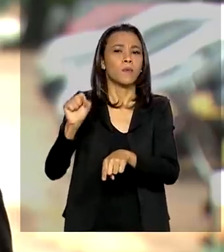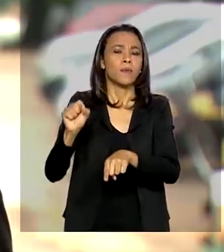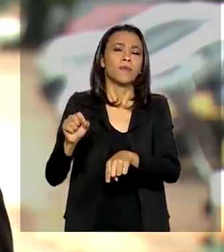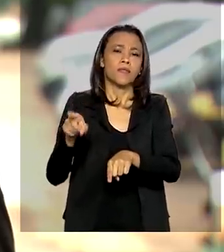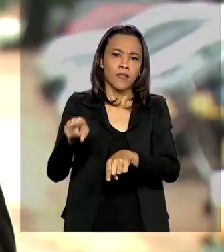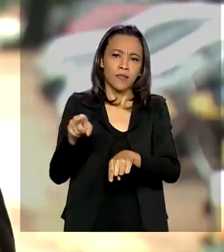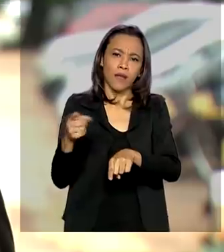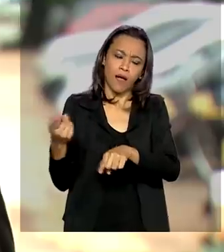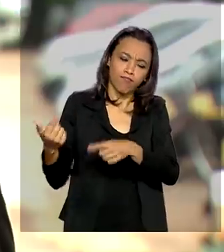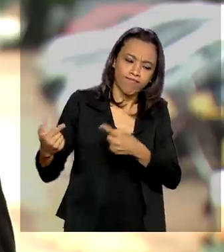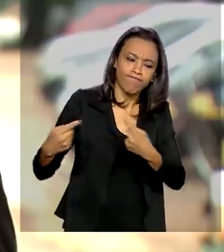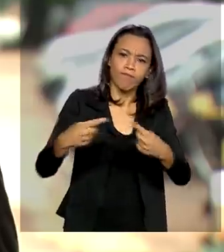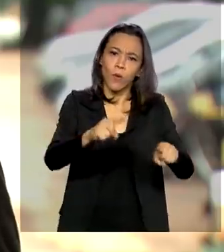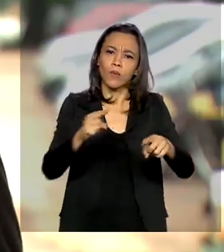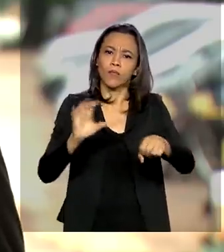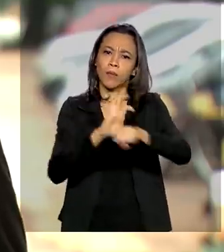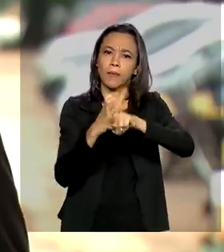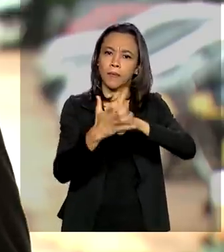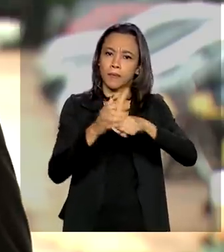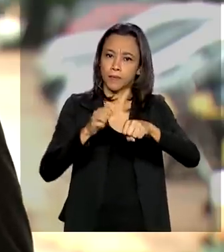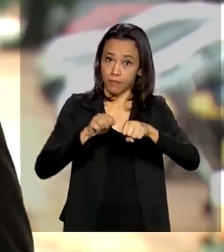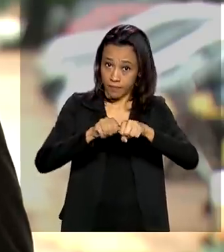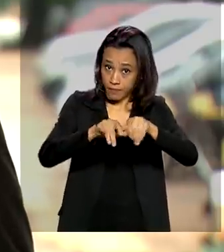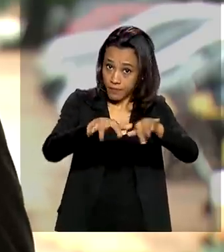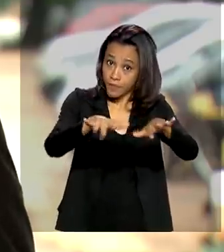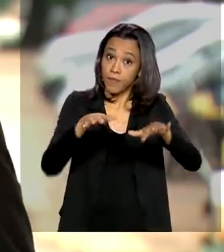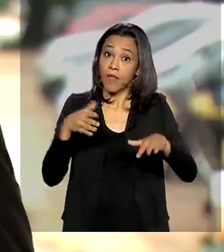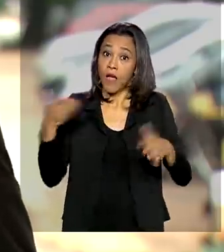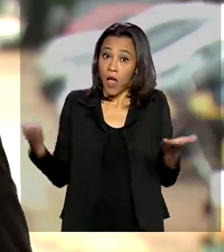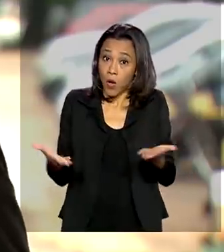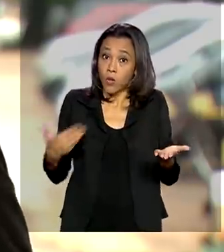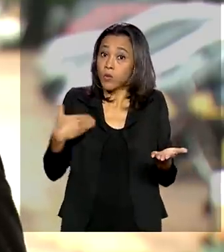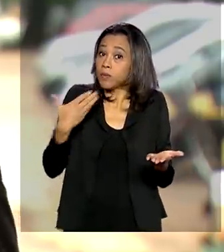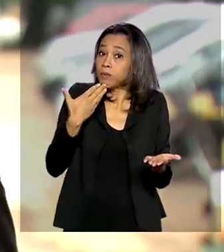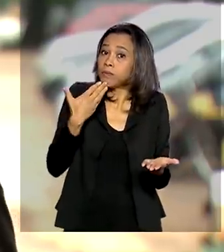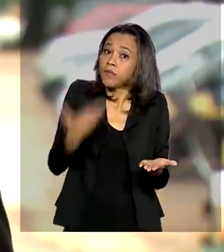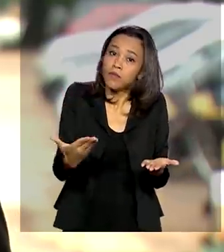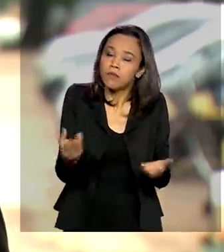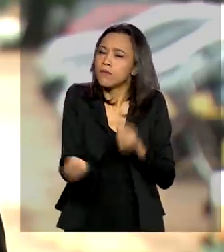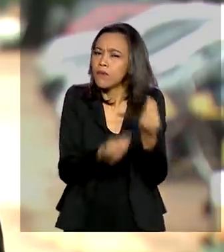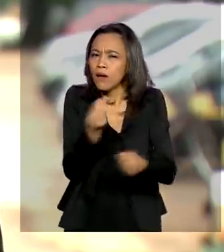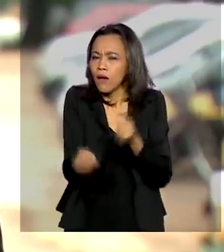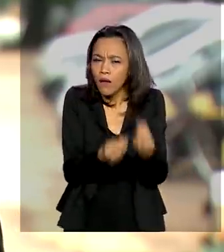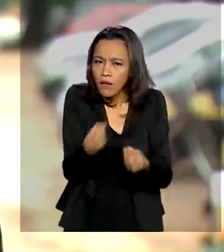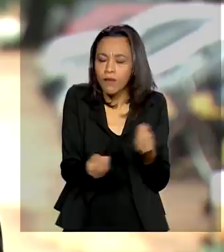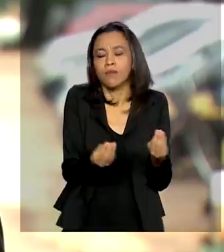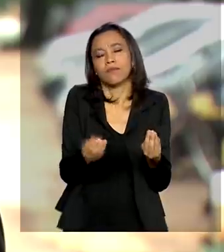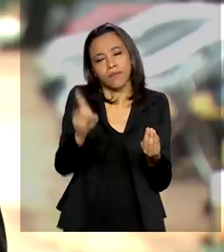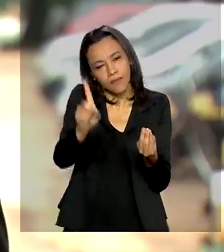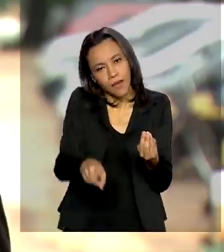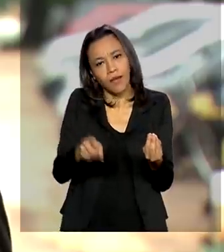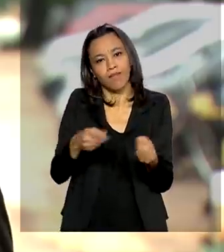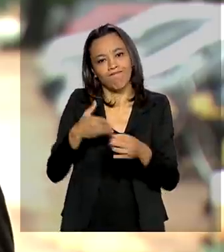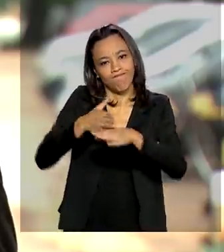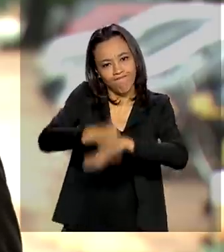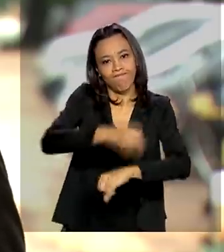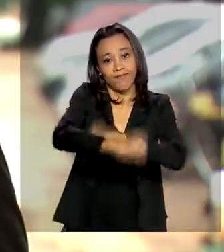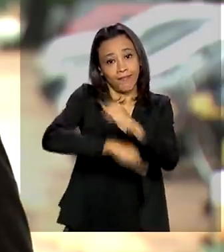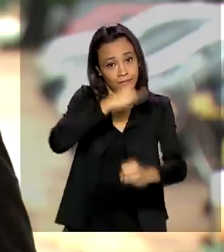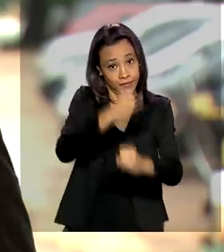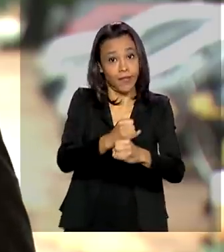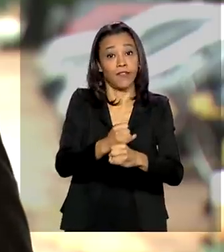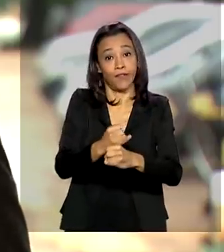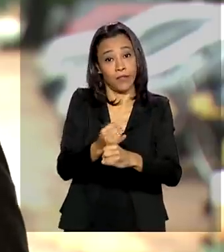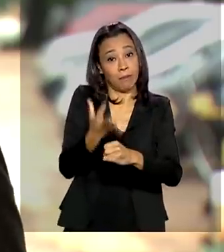ao Covid-19. Além disso, a partir de agora, os pedidos devem ser feitos exclusivamente pela internet. Quanto à